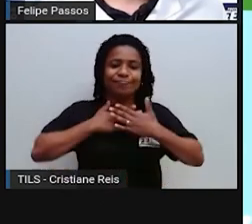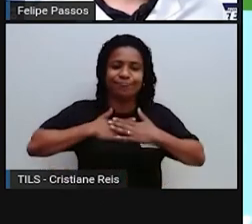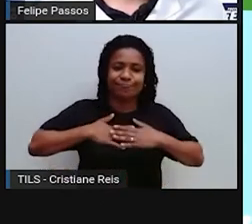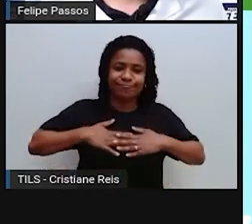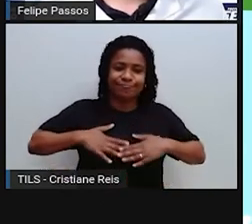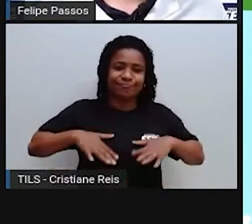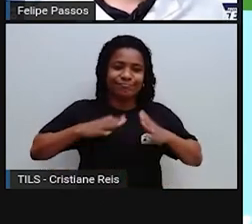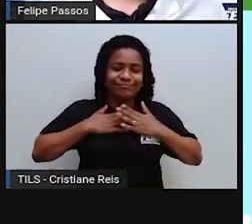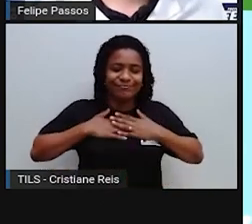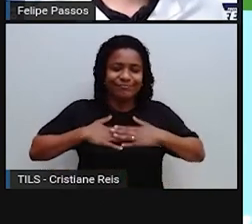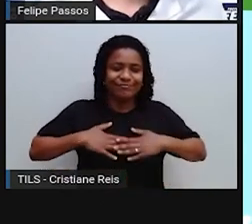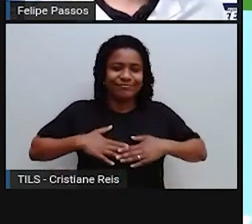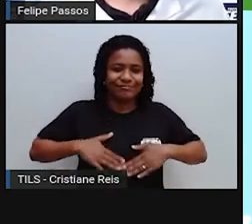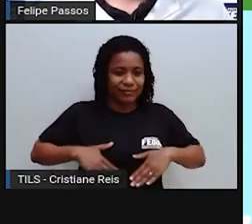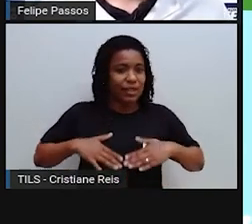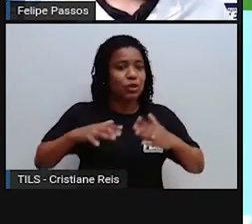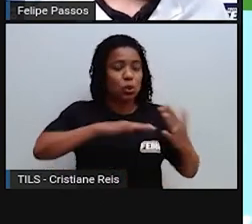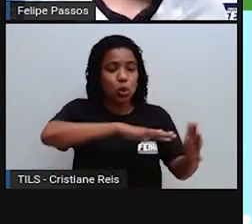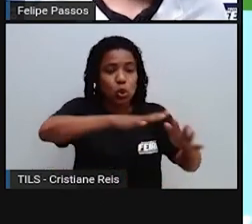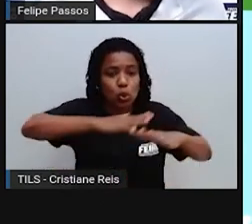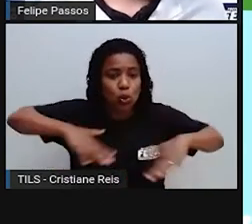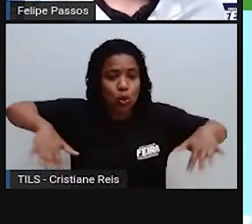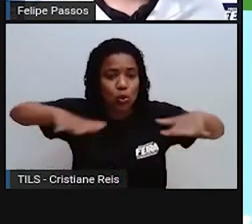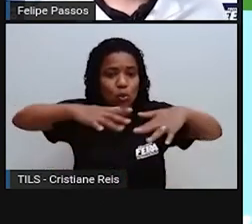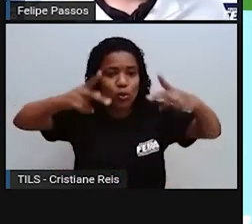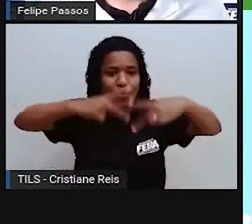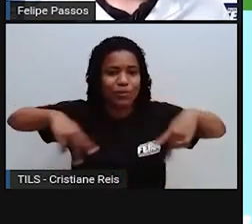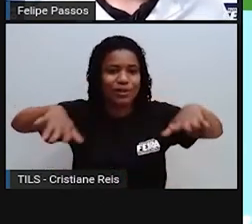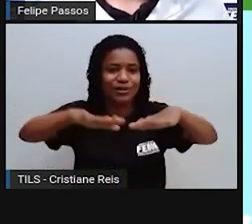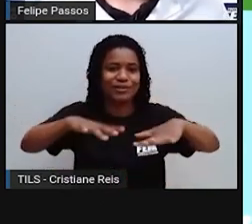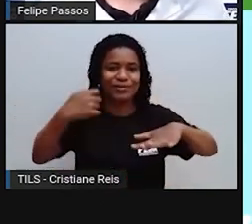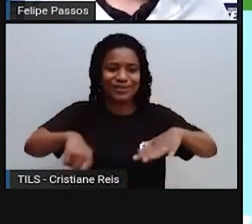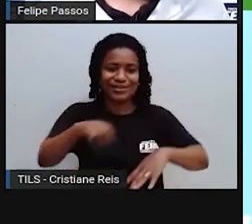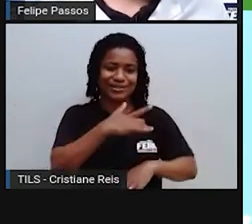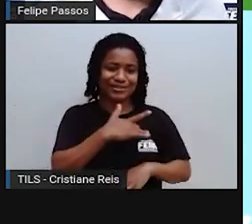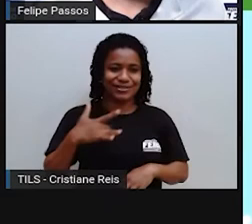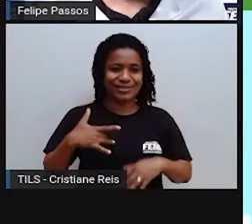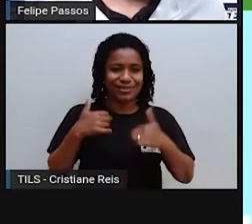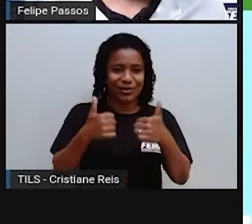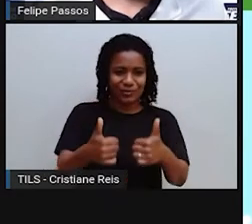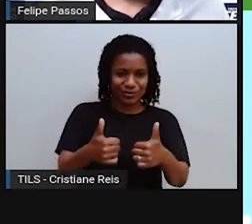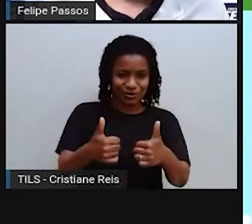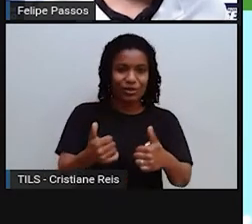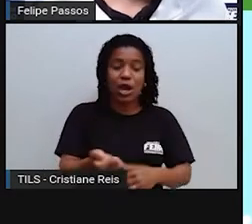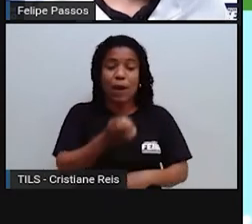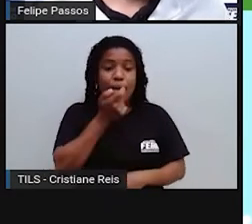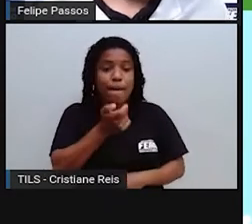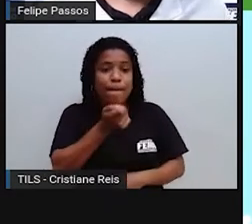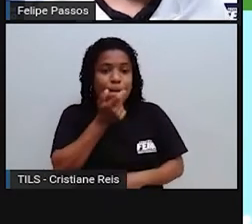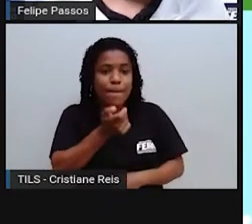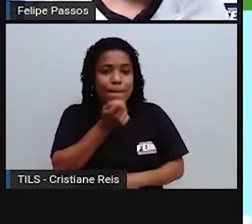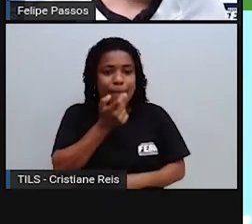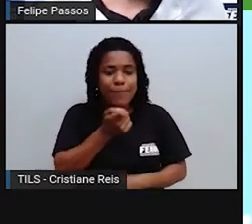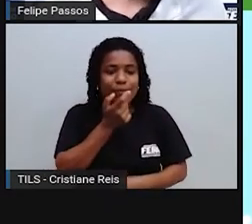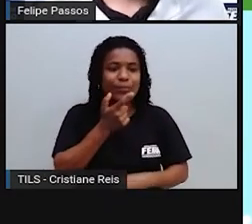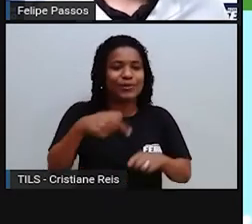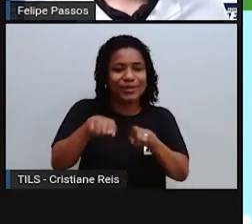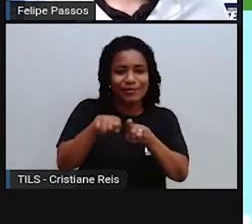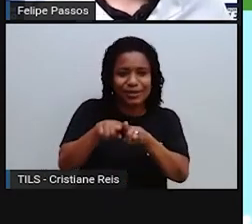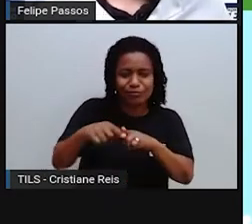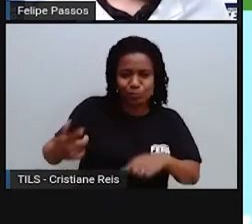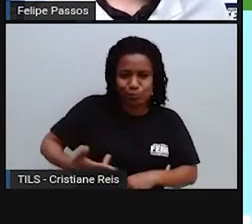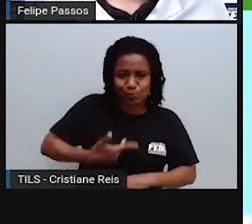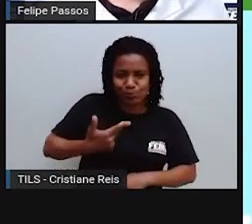saúde, a sistemas de saúde, a medicamentos, a procedimentos cirúrgicos e clínicos, né?